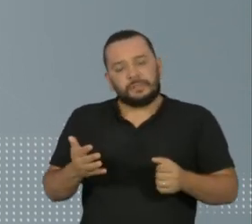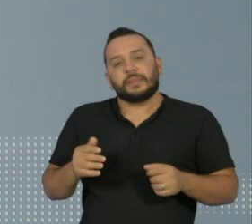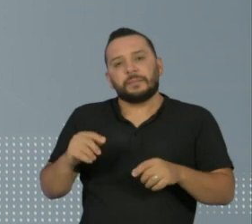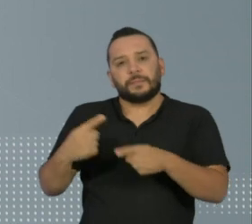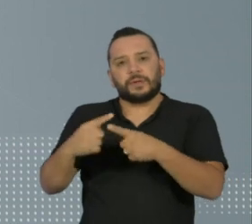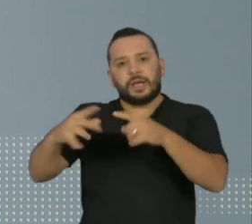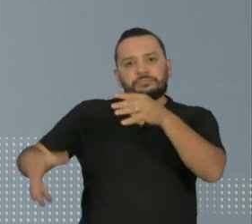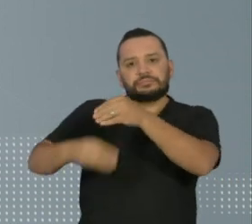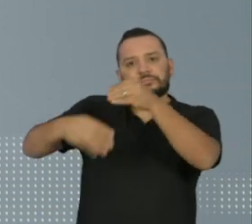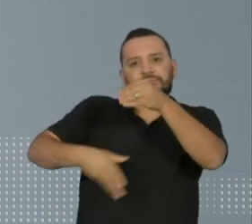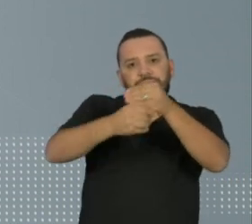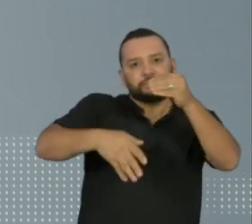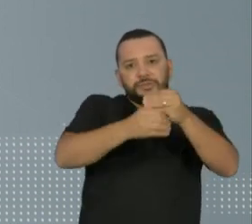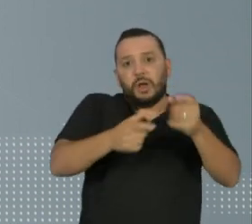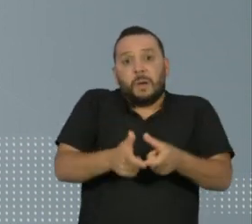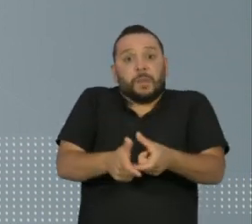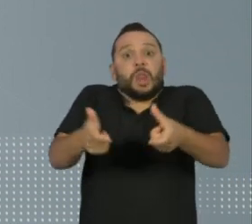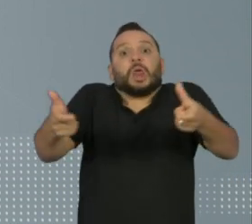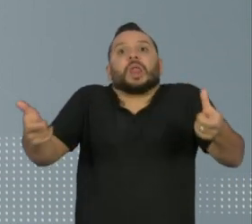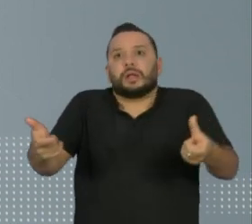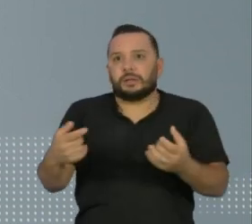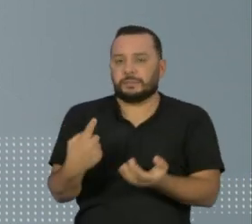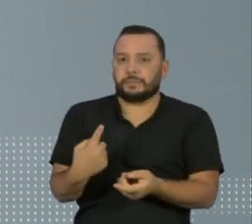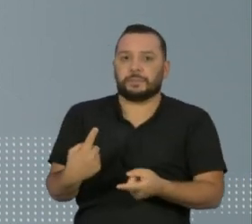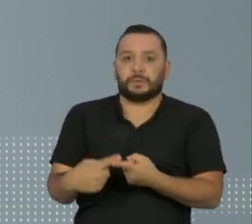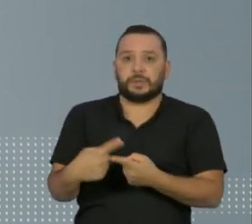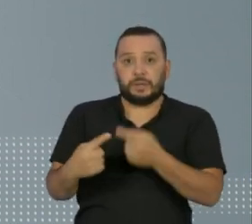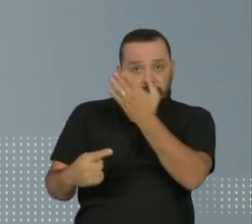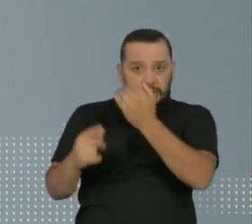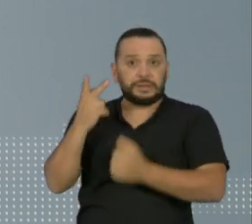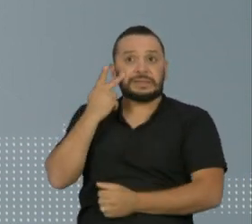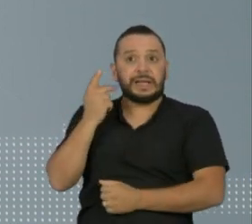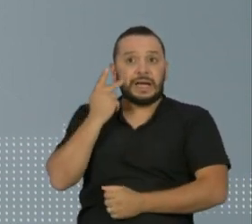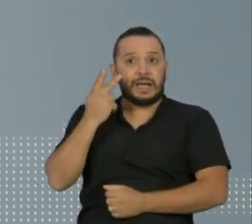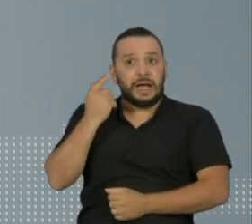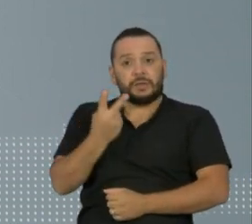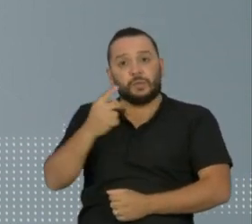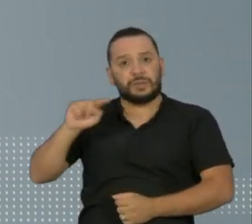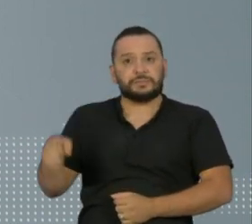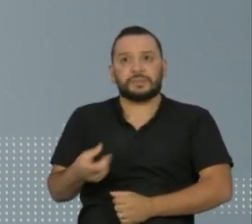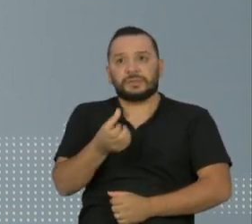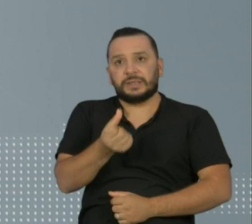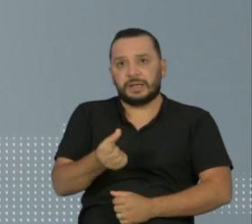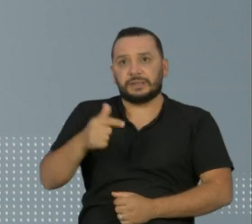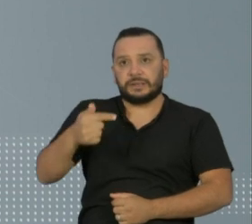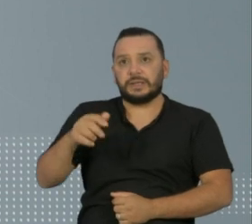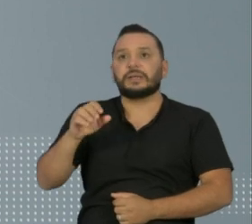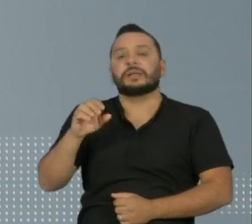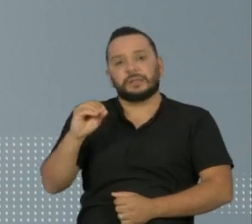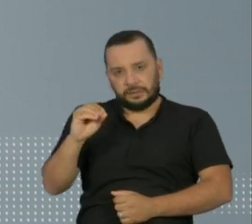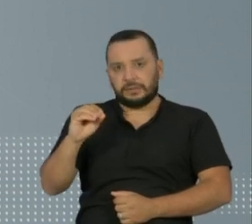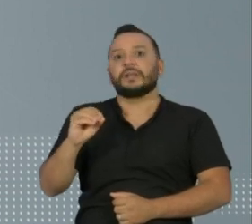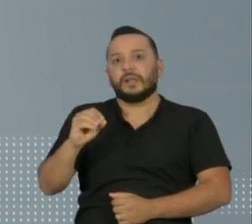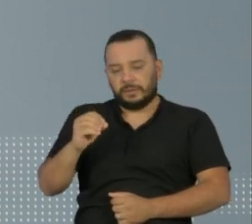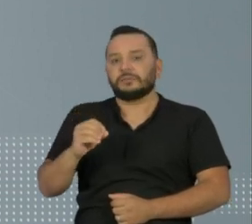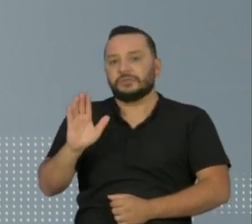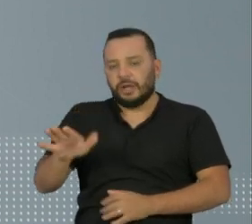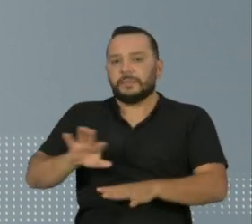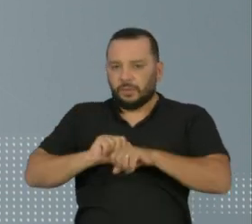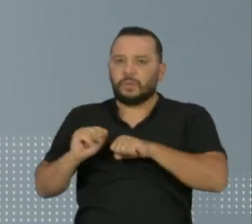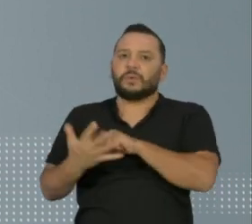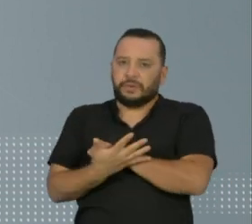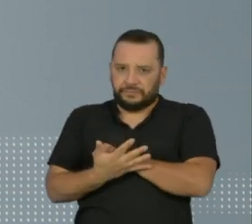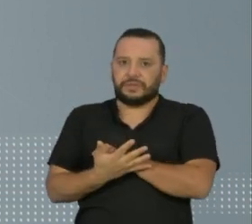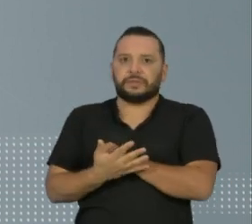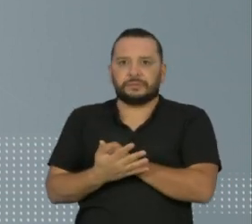Essa pode ser a explicação da explosão de registros no Ceará. Foram 2.670 novas confirmações. Com isso,